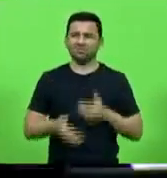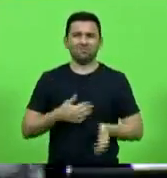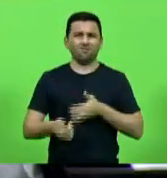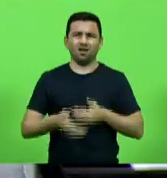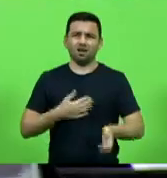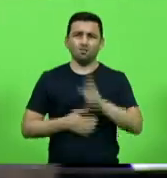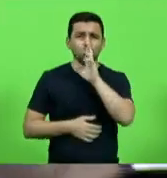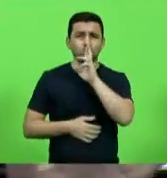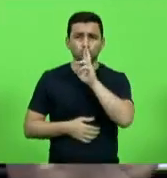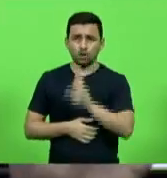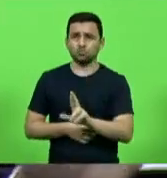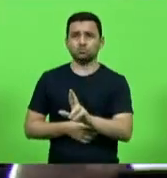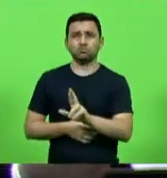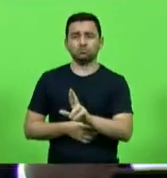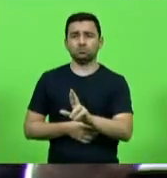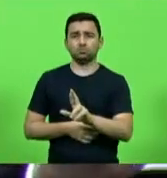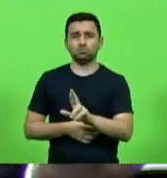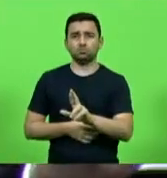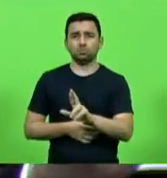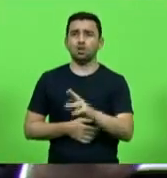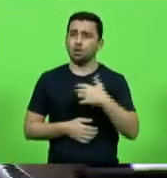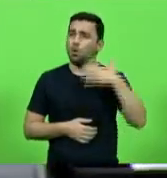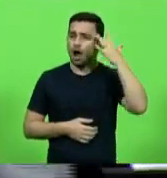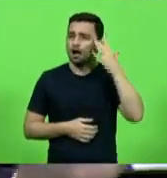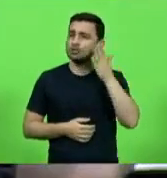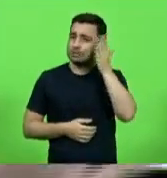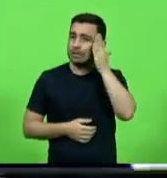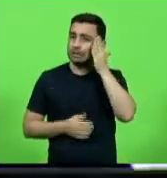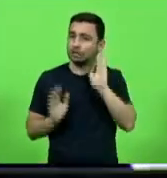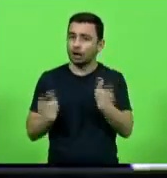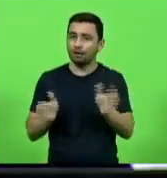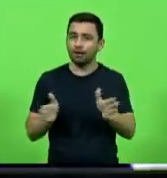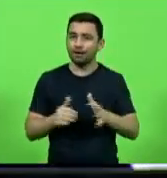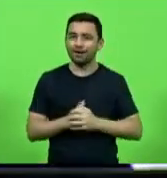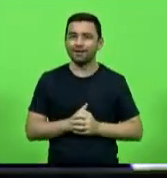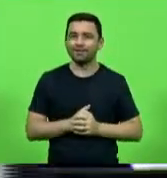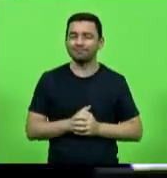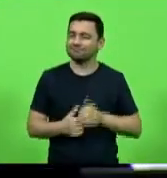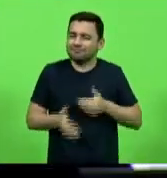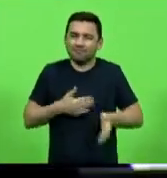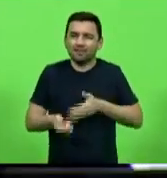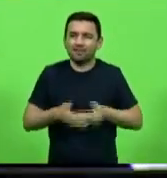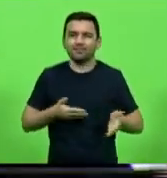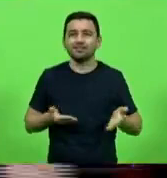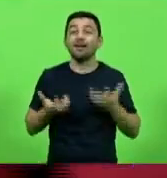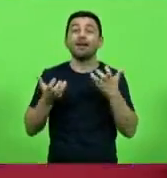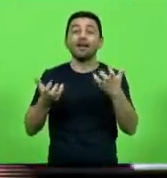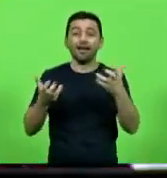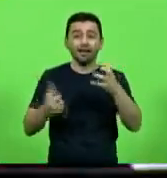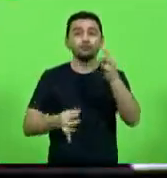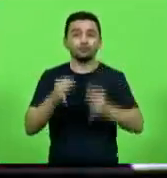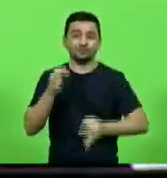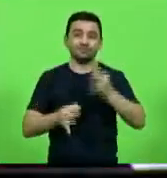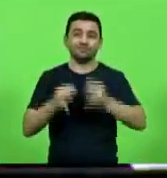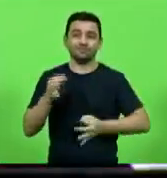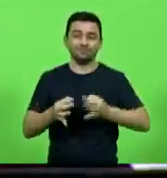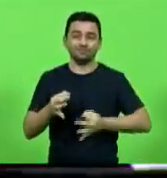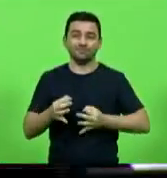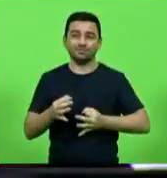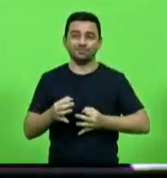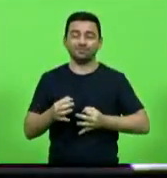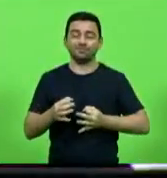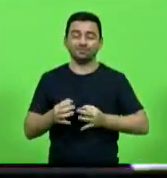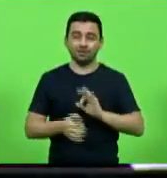resultado eu já acho que eu sei mas não importa mas queremos o julgamento doutor Ricardo